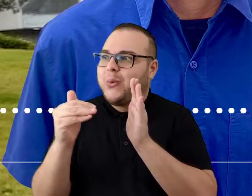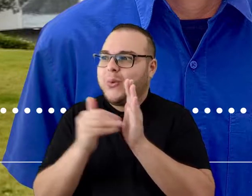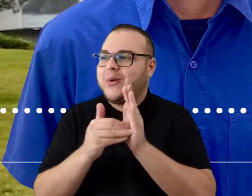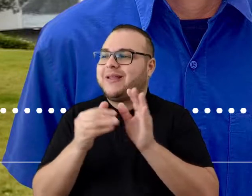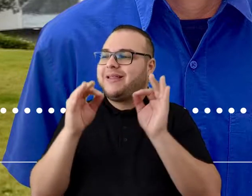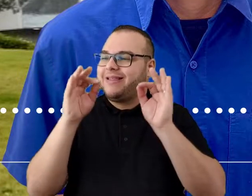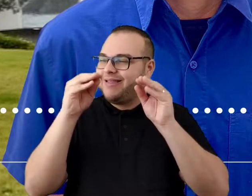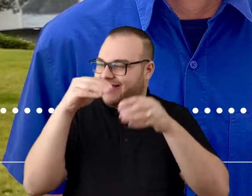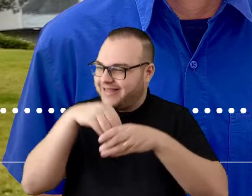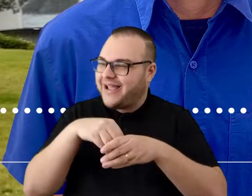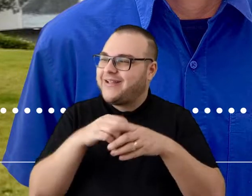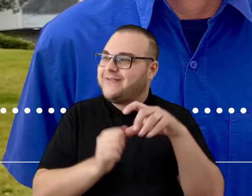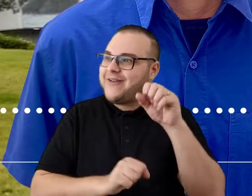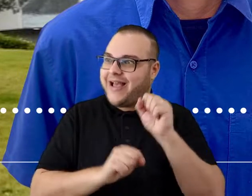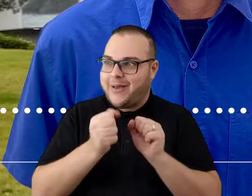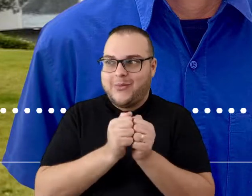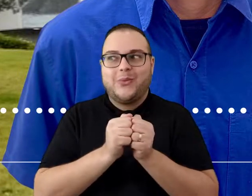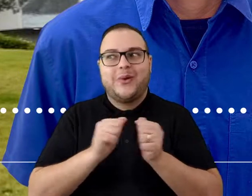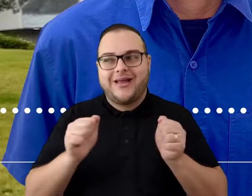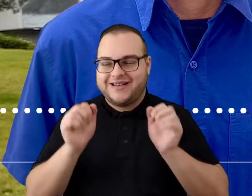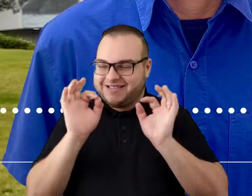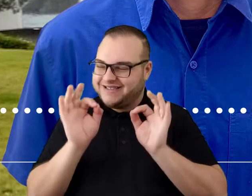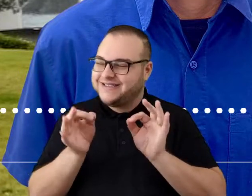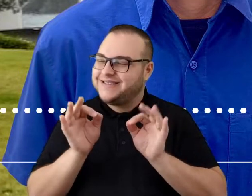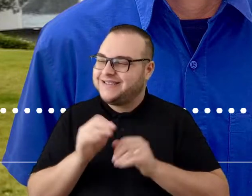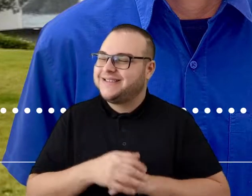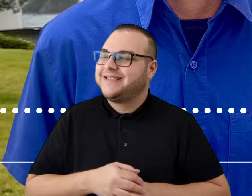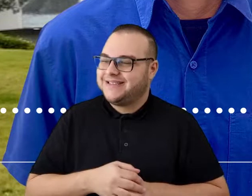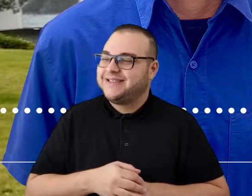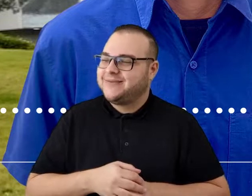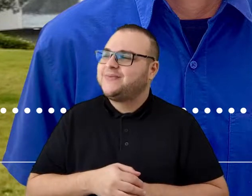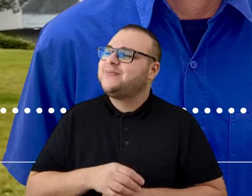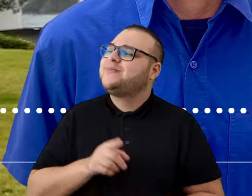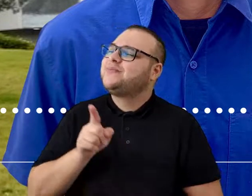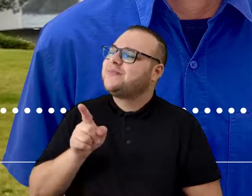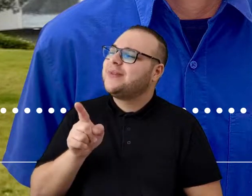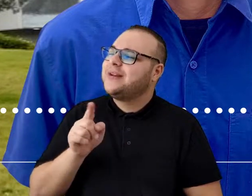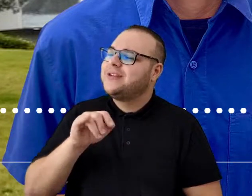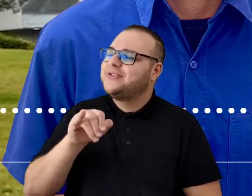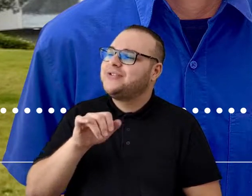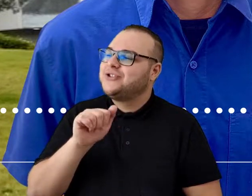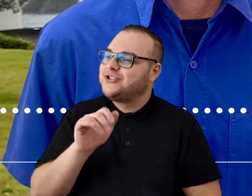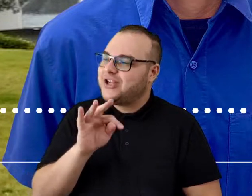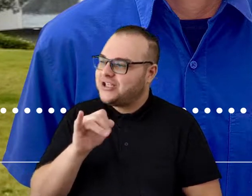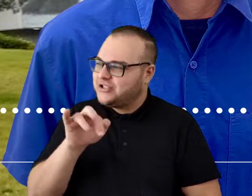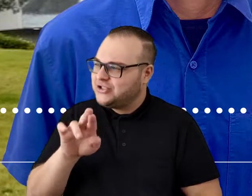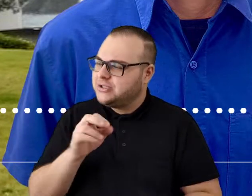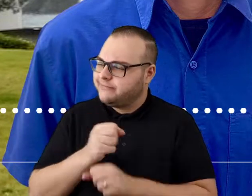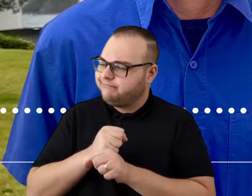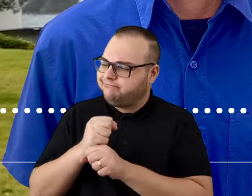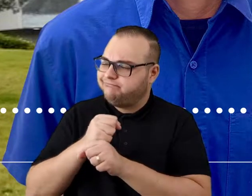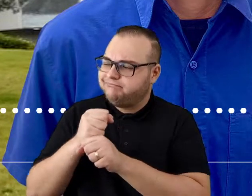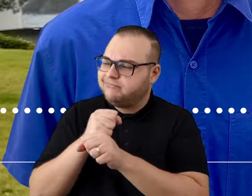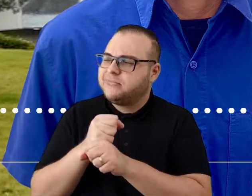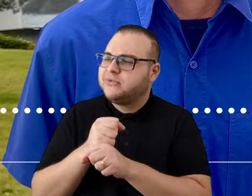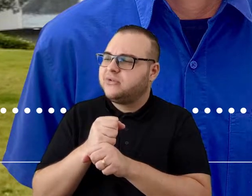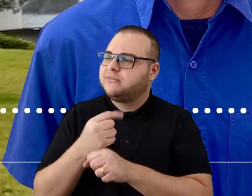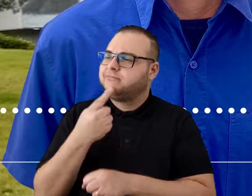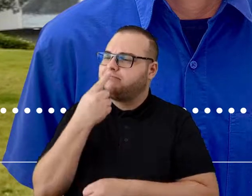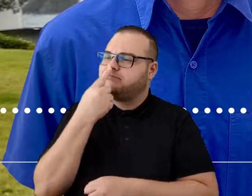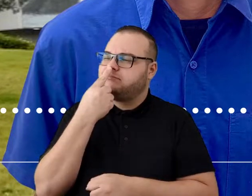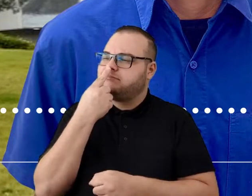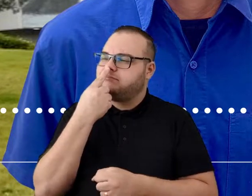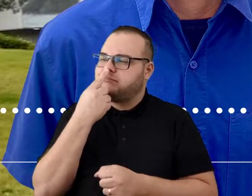dentro da fábrica, né? E olha que a fábrica é gigante, né? Jati, com tantos anos de casa, e uma ligação tão